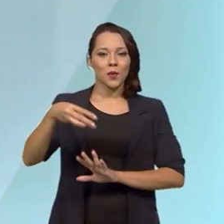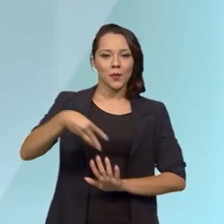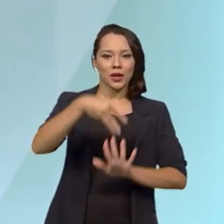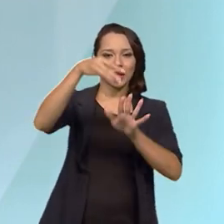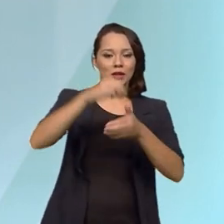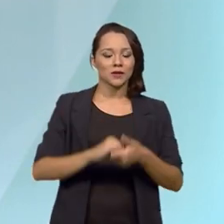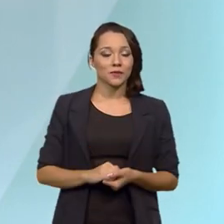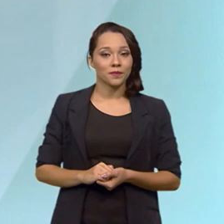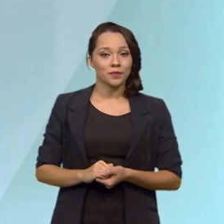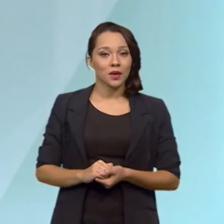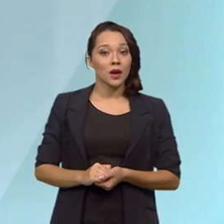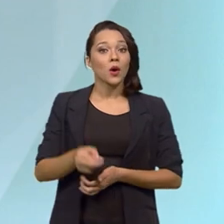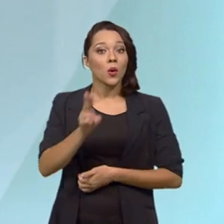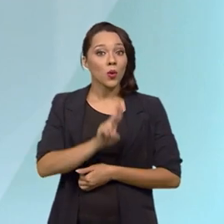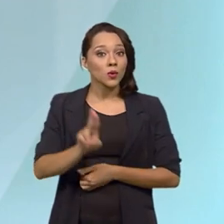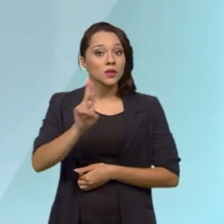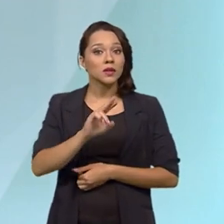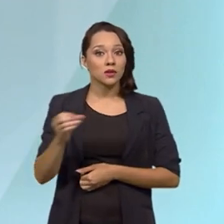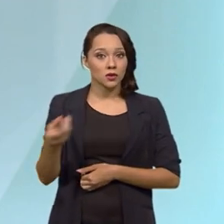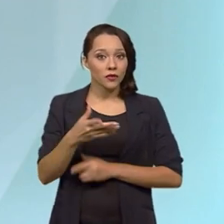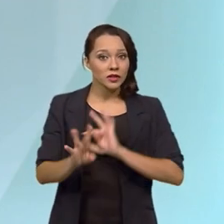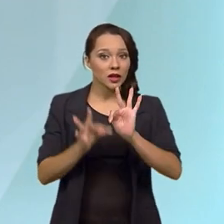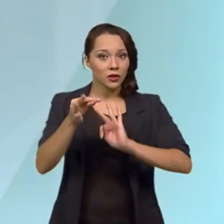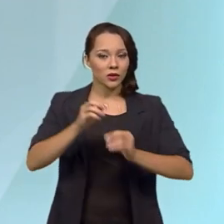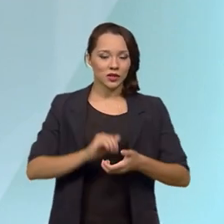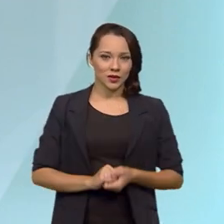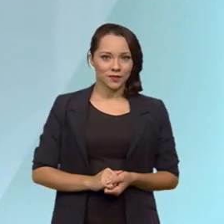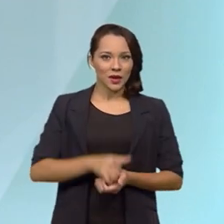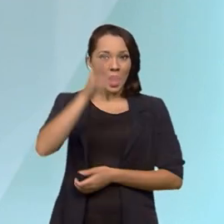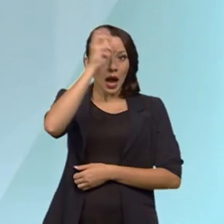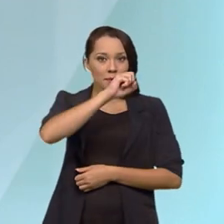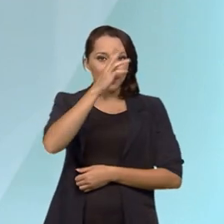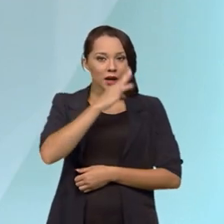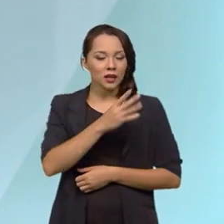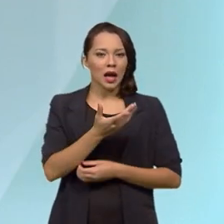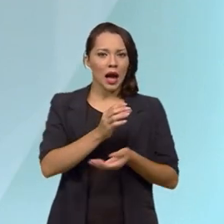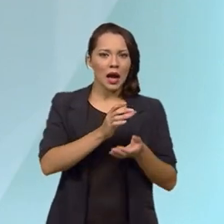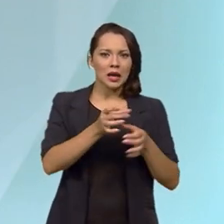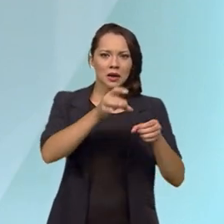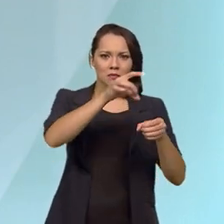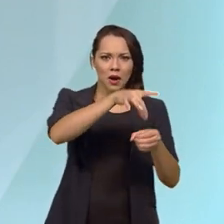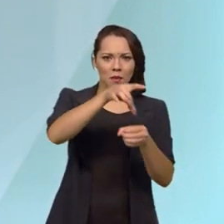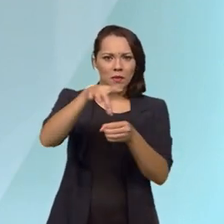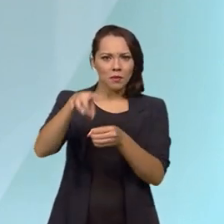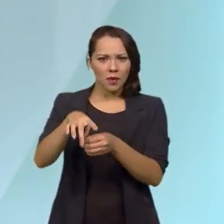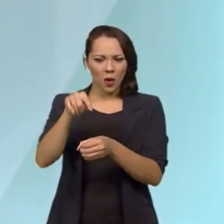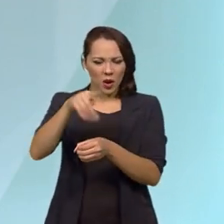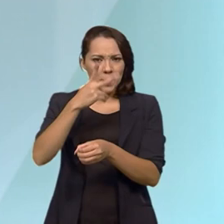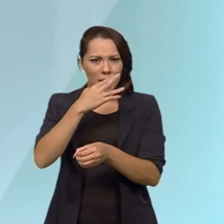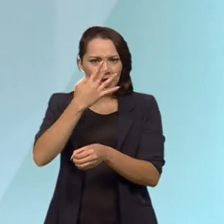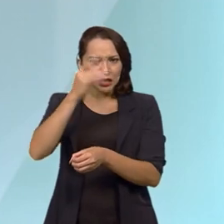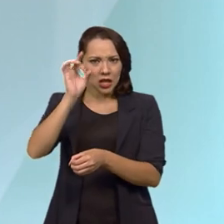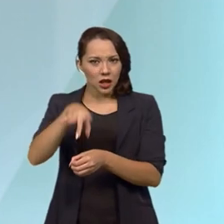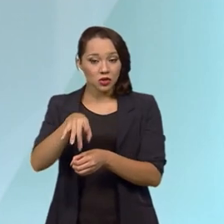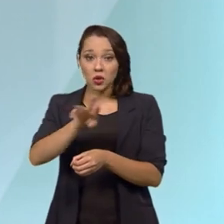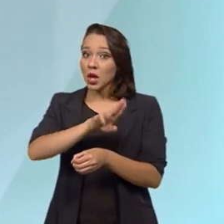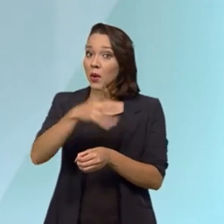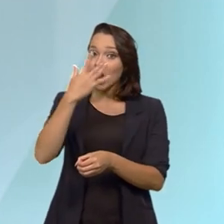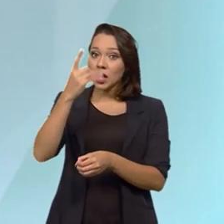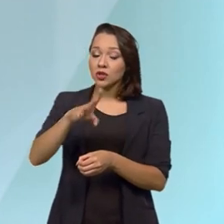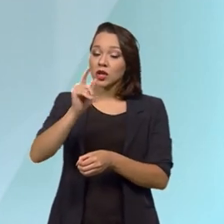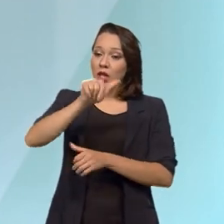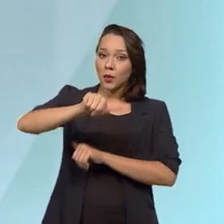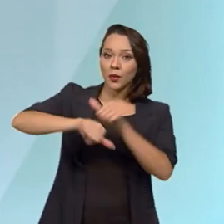Utilize as novas tecnologias. Aprenda a lidar com o resíduo. Aquilo que parecia lixo pode não ser lixo. Pode ser